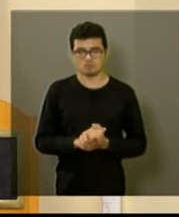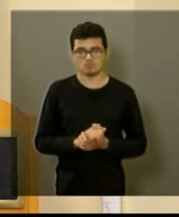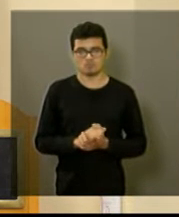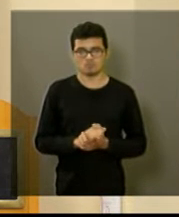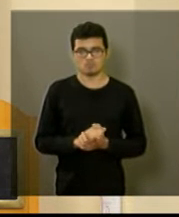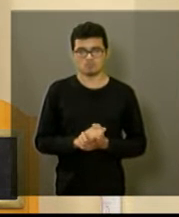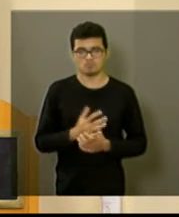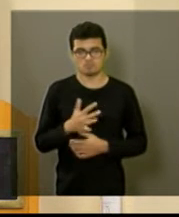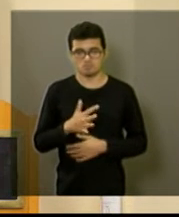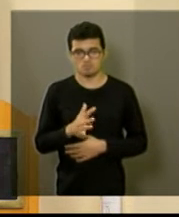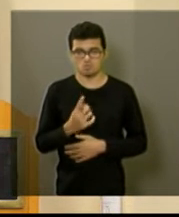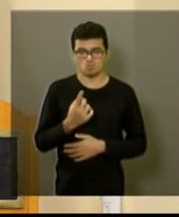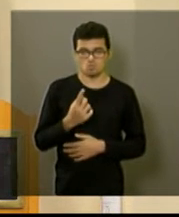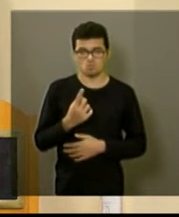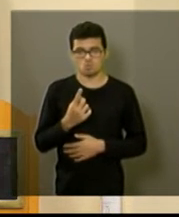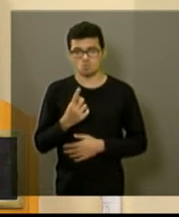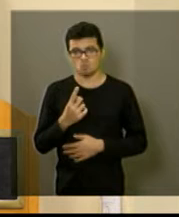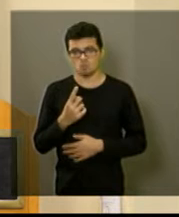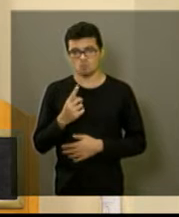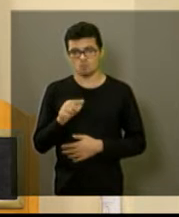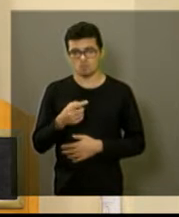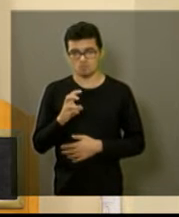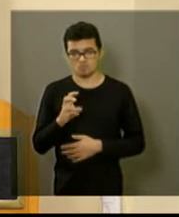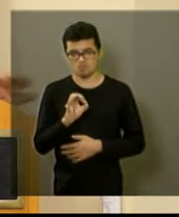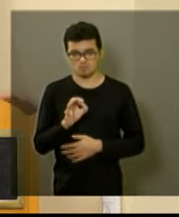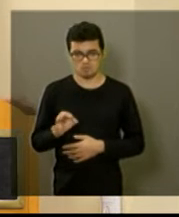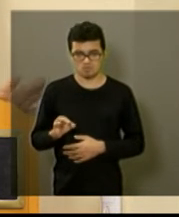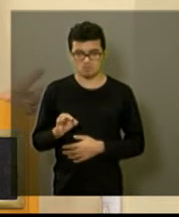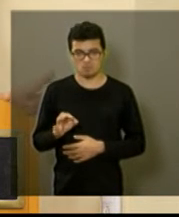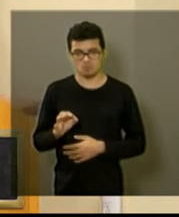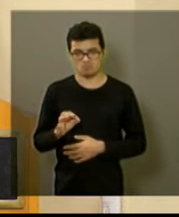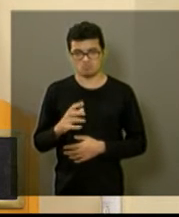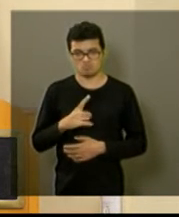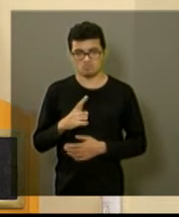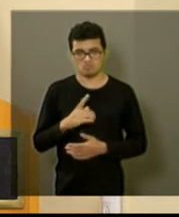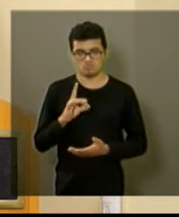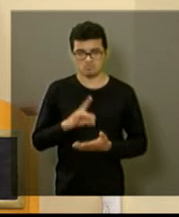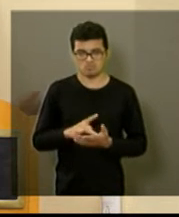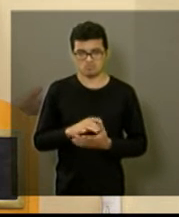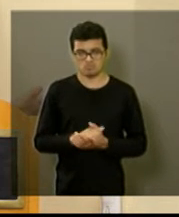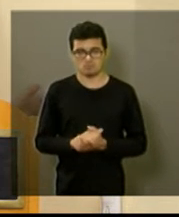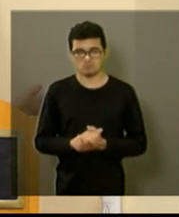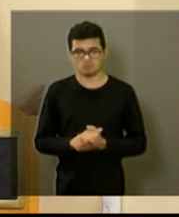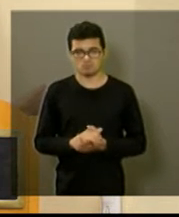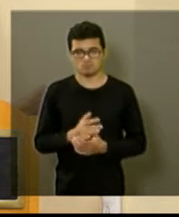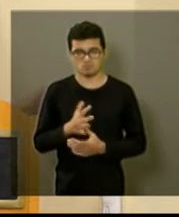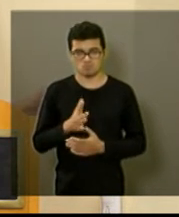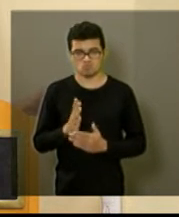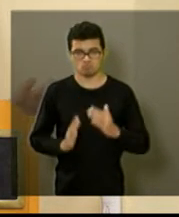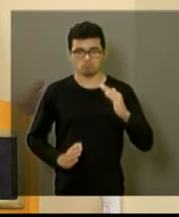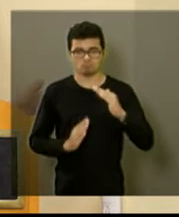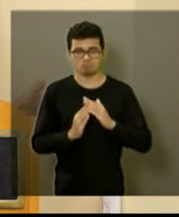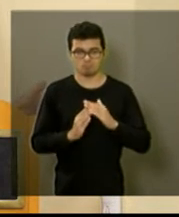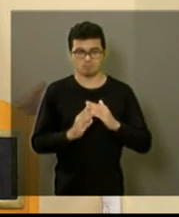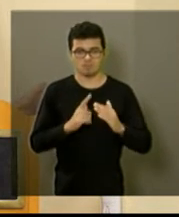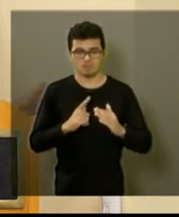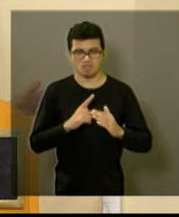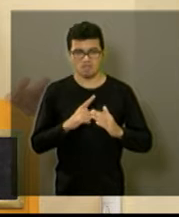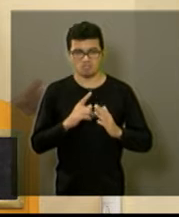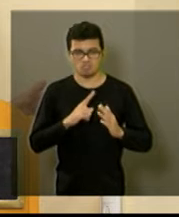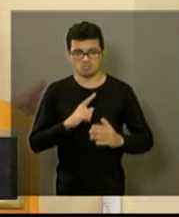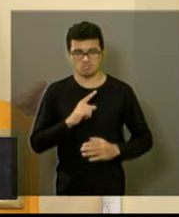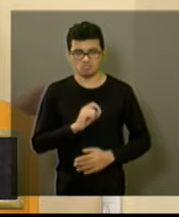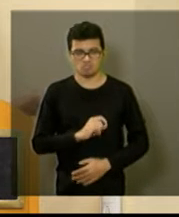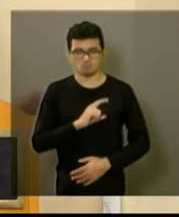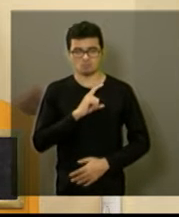ajudar acho que é mais 1% 1,5% de aumento real no máximo está dando o total de aumento que a gente está colocando